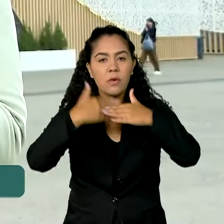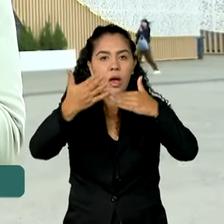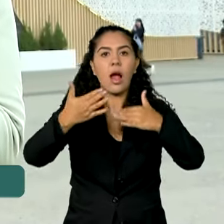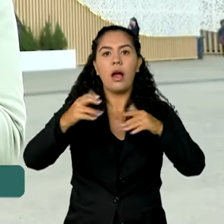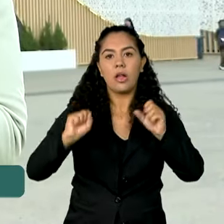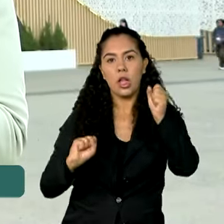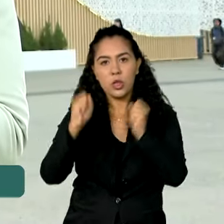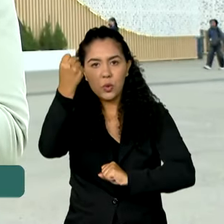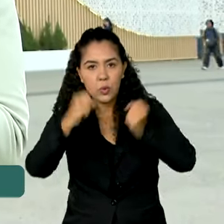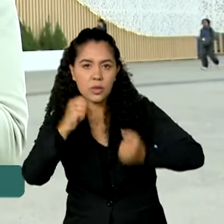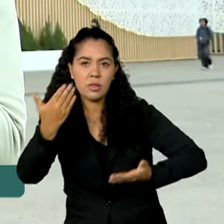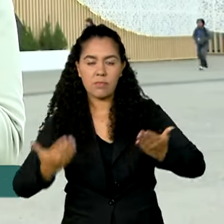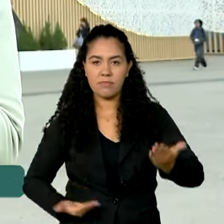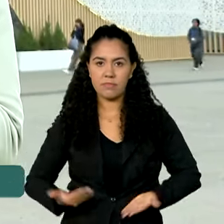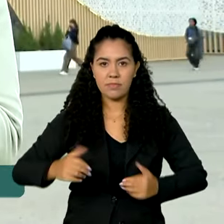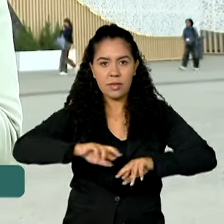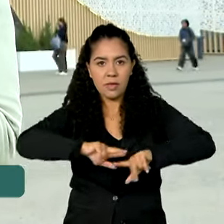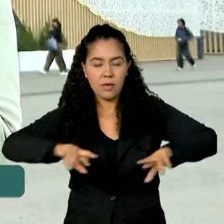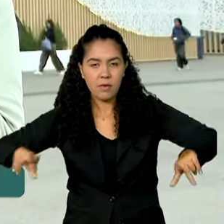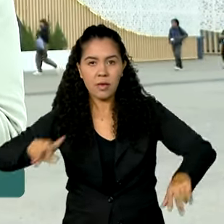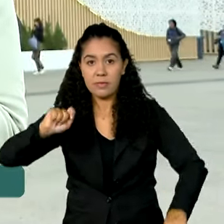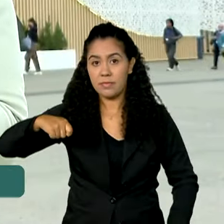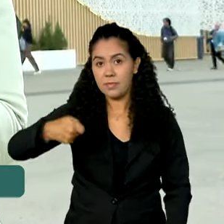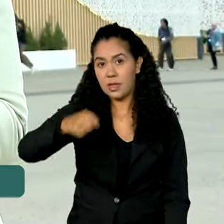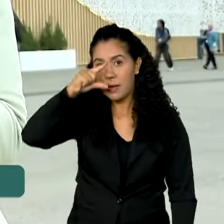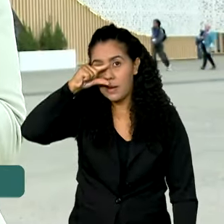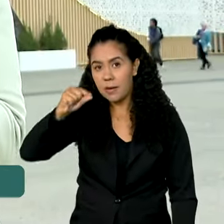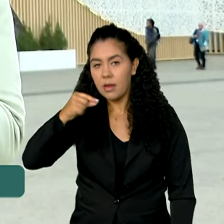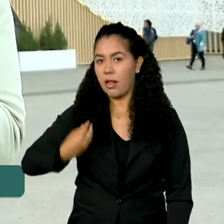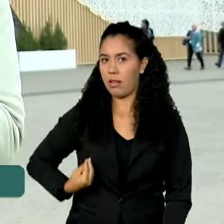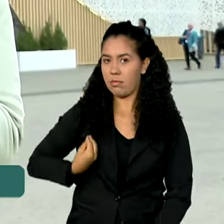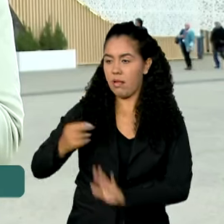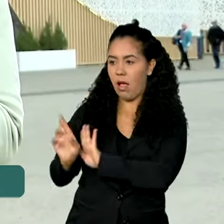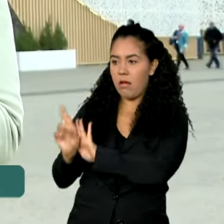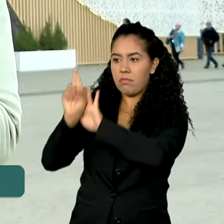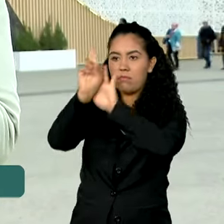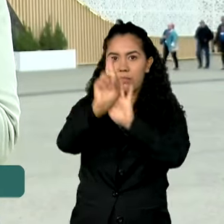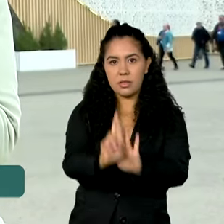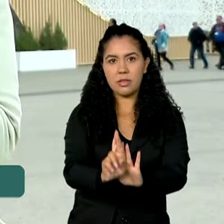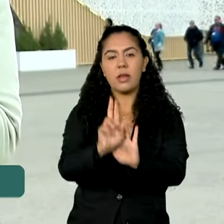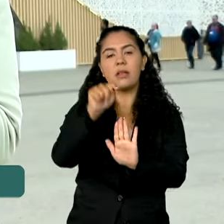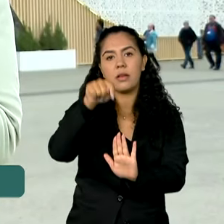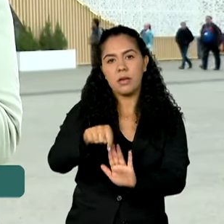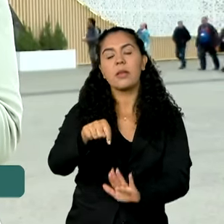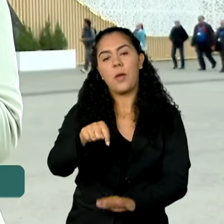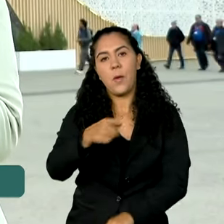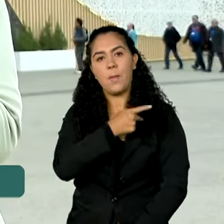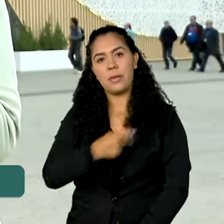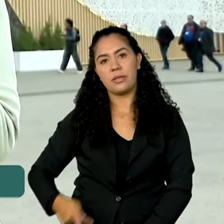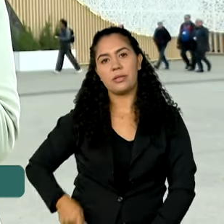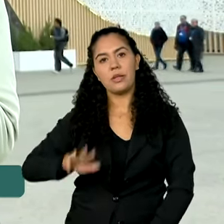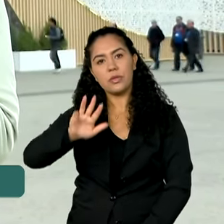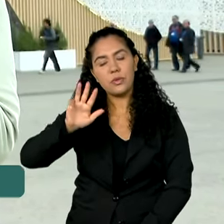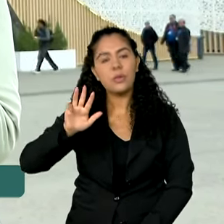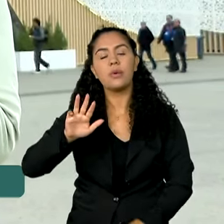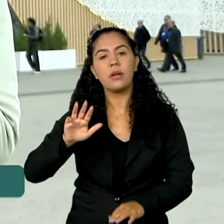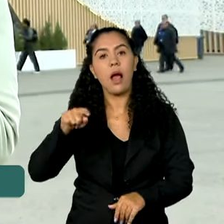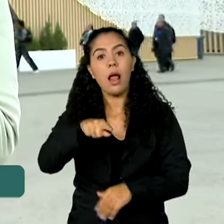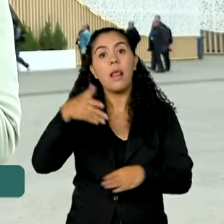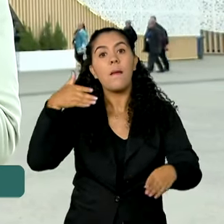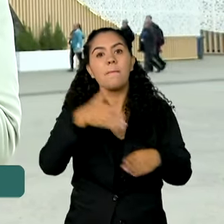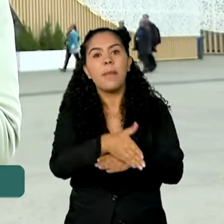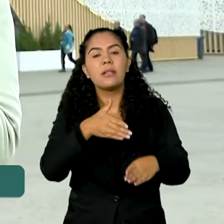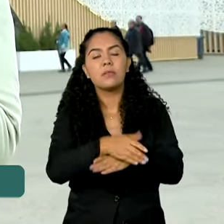Serviços, Geraldo Alckmin, está aqui representando o presidente Lula. E hoje ele participou do evento Baku to